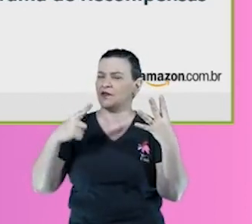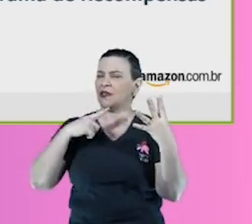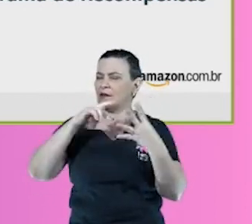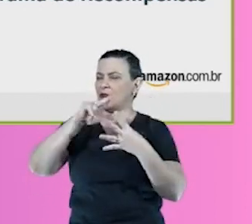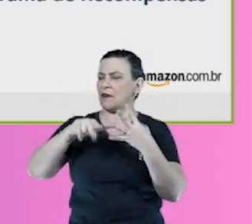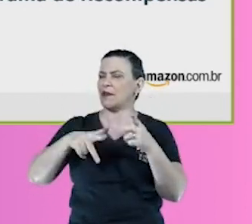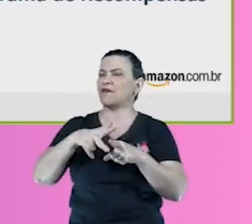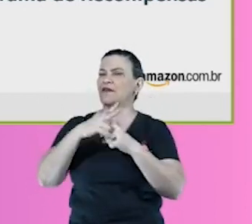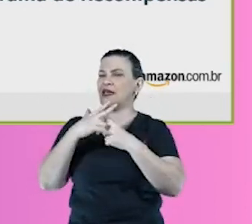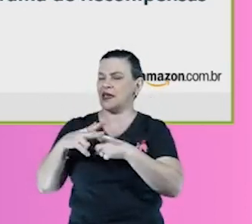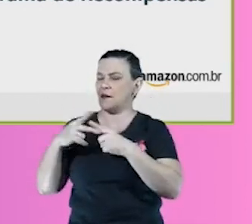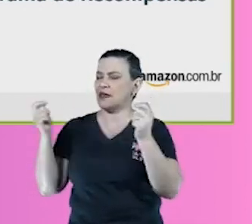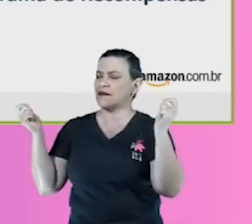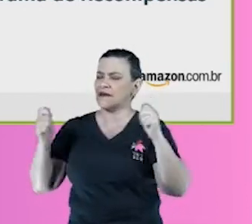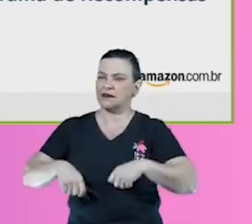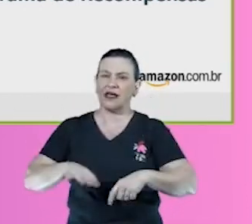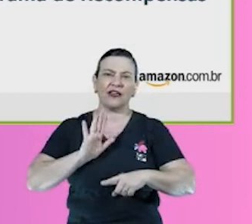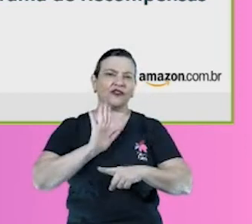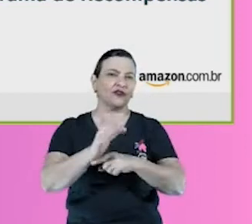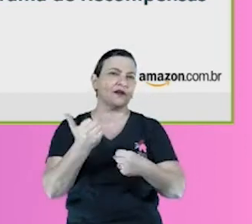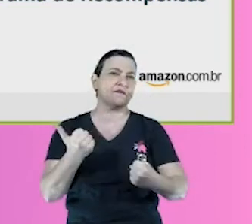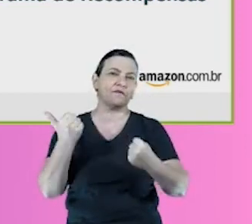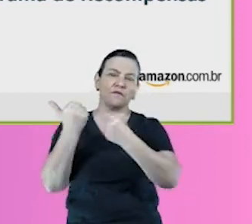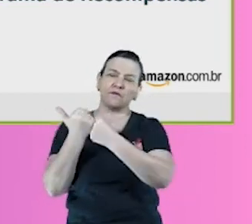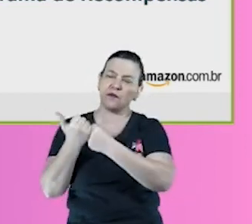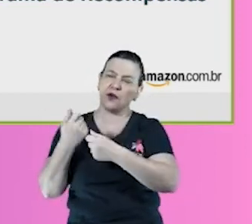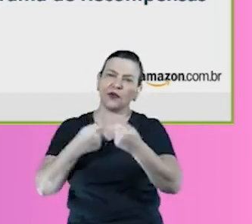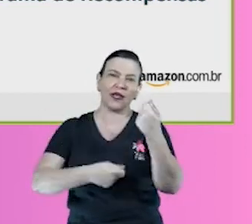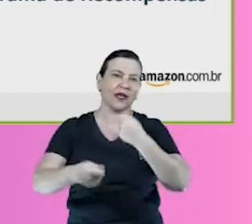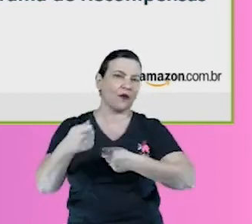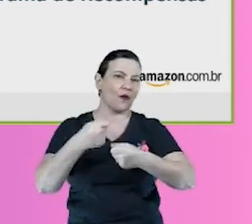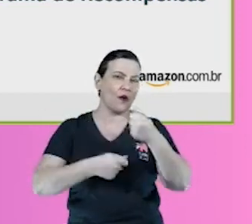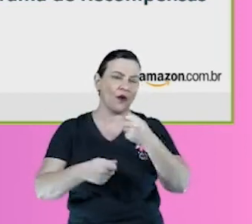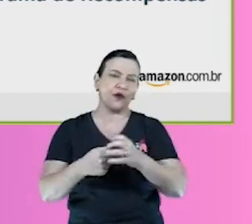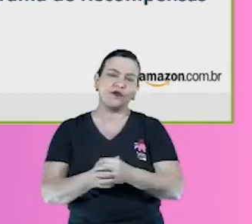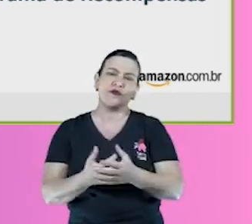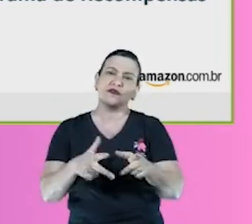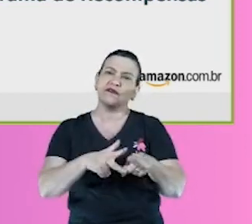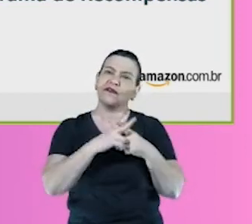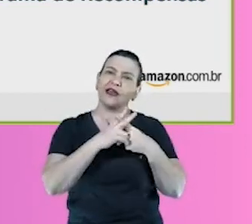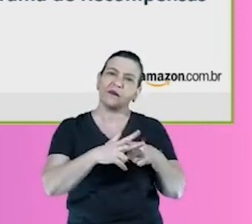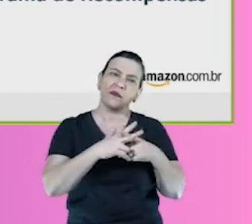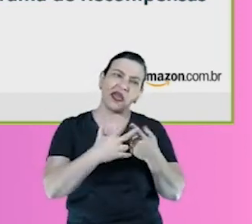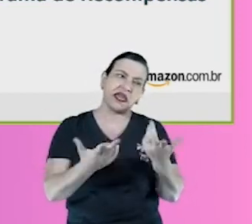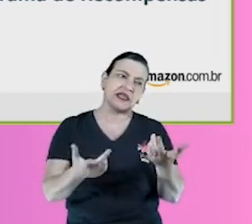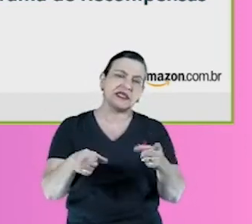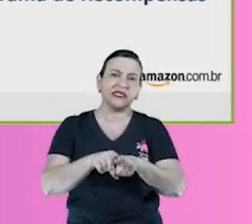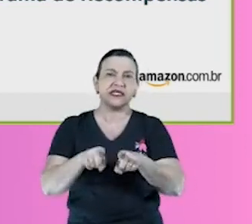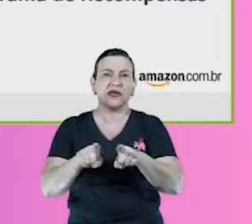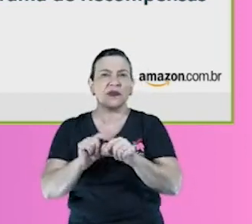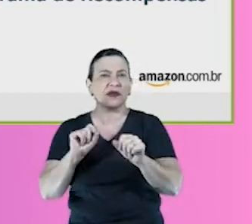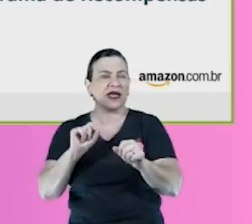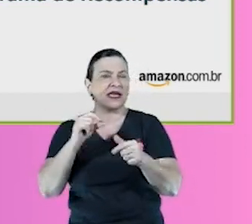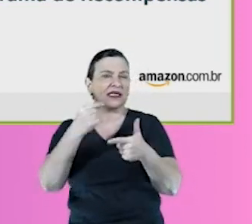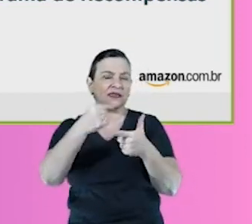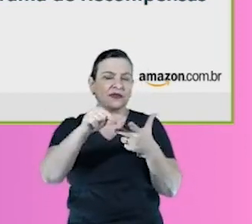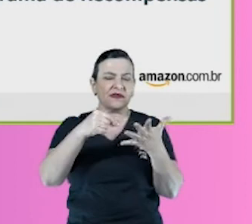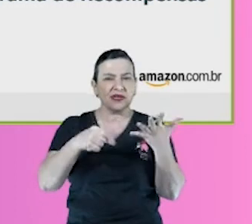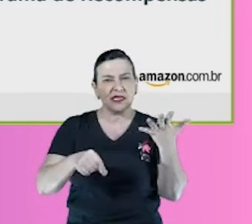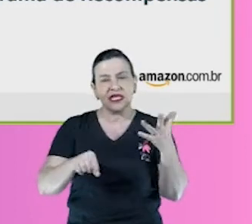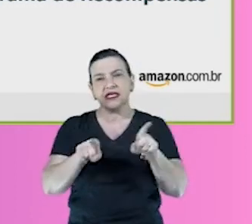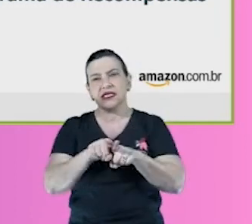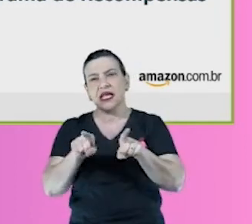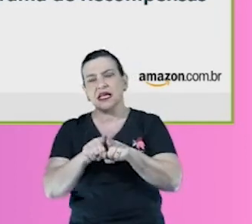pra dar apoio pra pequenos negócios, né. Desde ferramentas até de precificação, a gente tem ferramenta até de